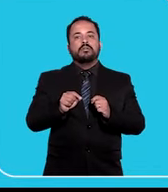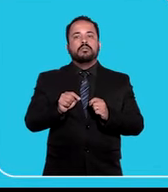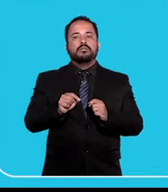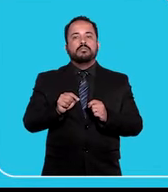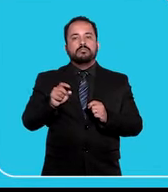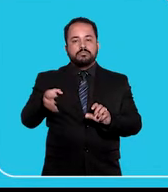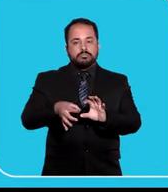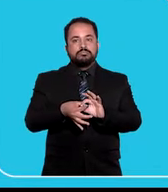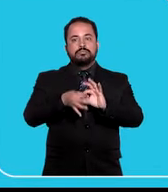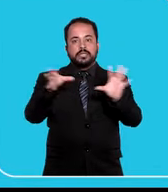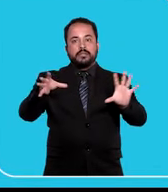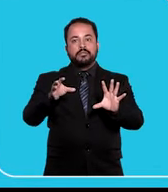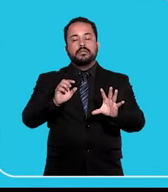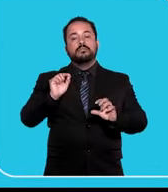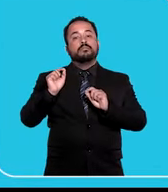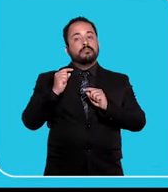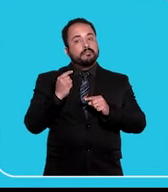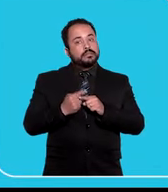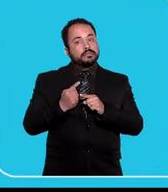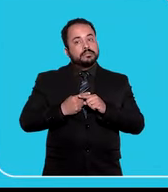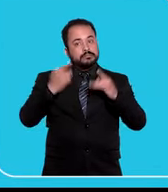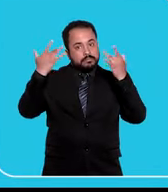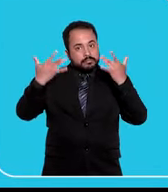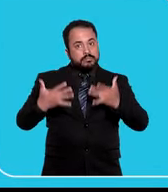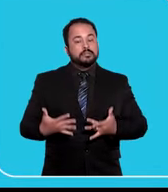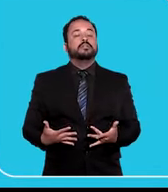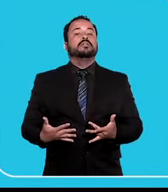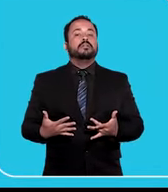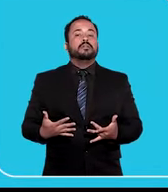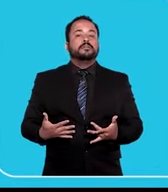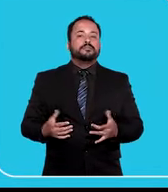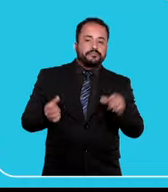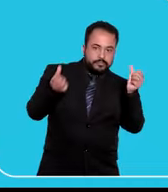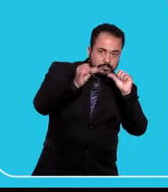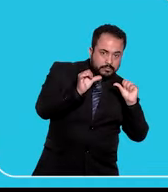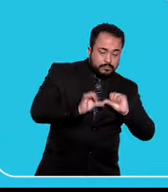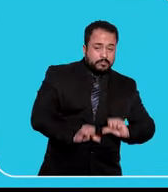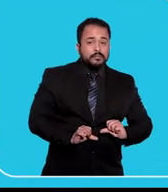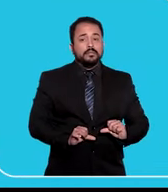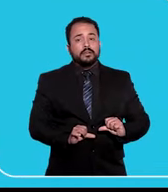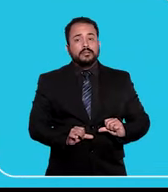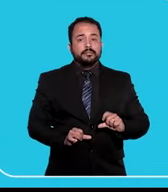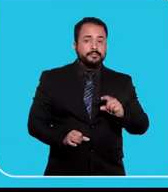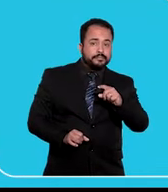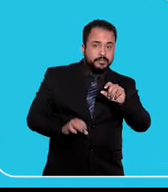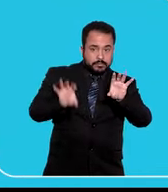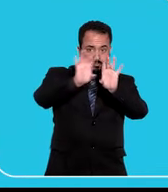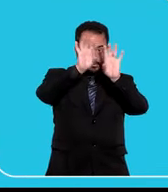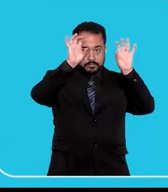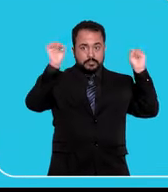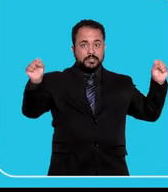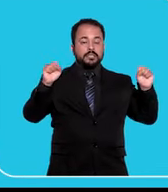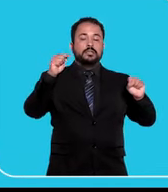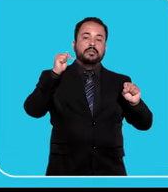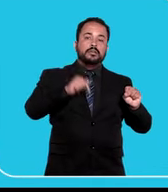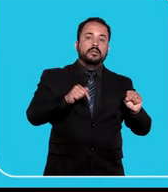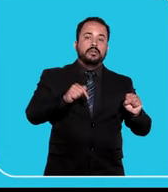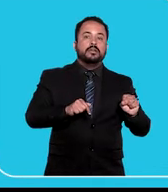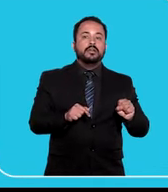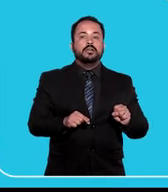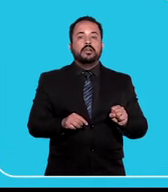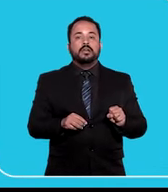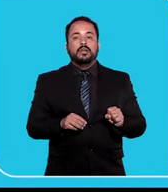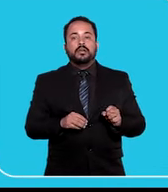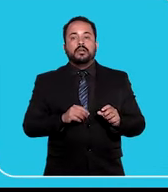modificação da pena ou na absolvição do réu, dependendo dos fundamentos apresentados e da análise